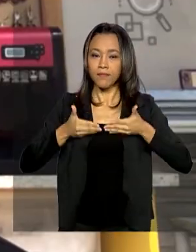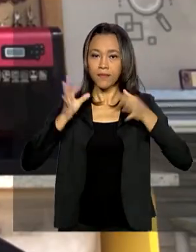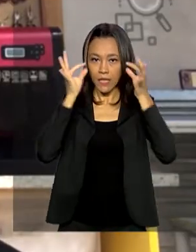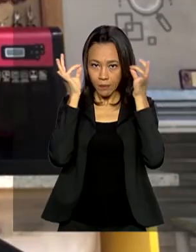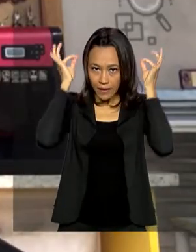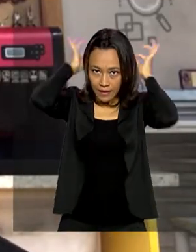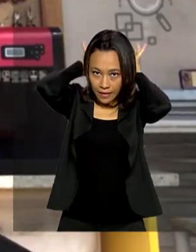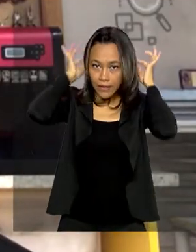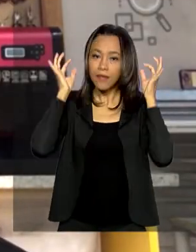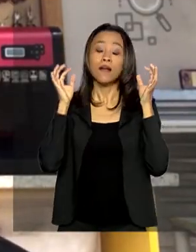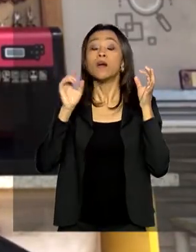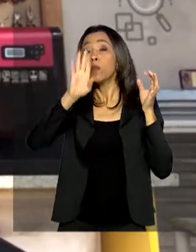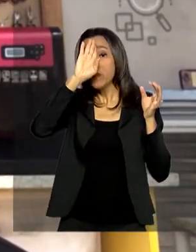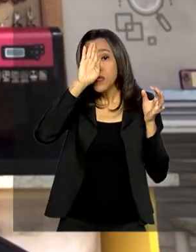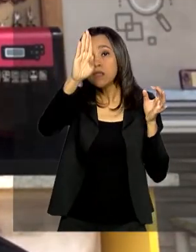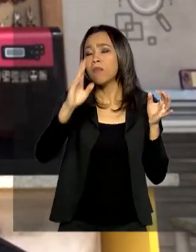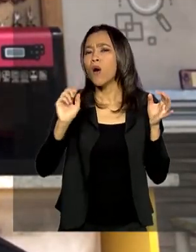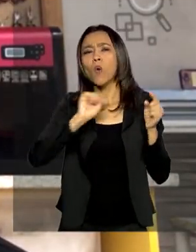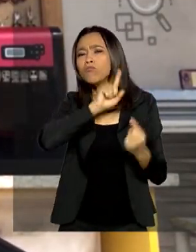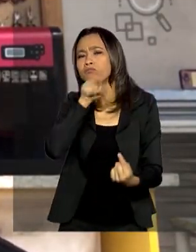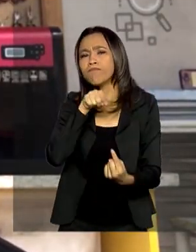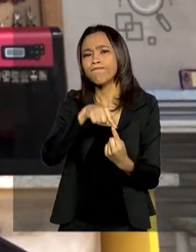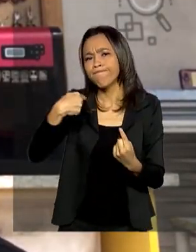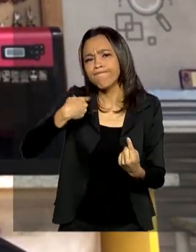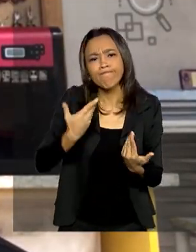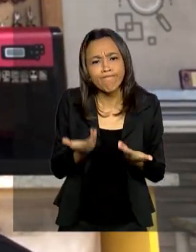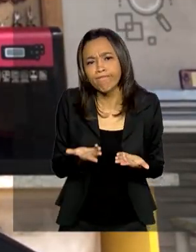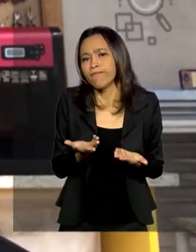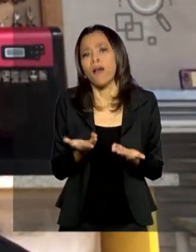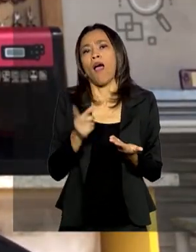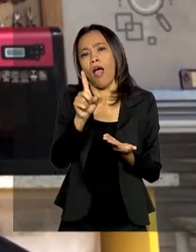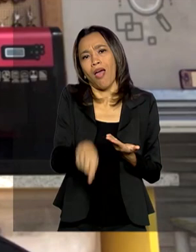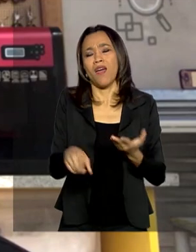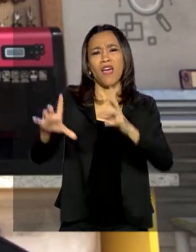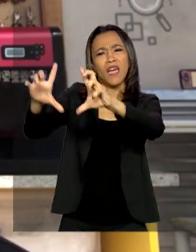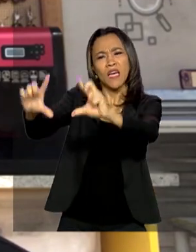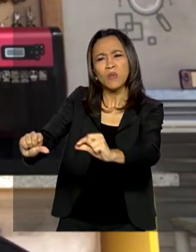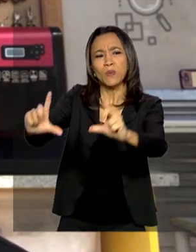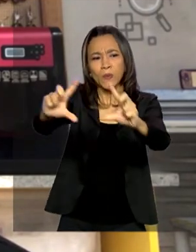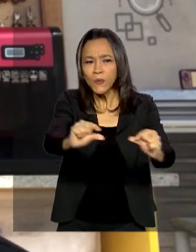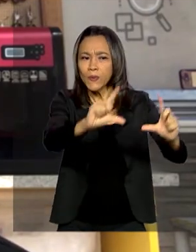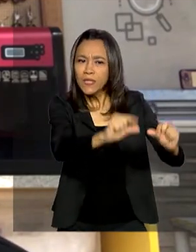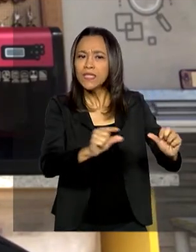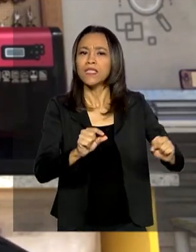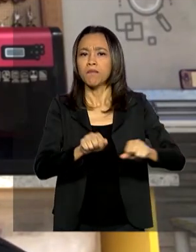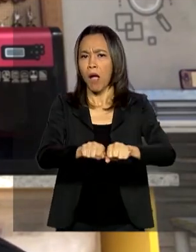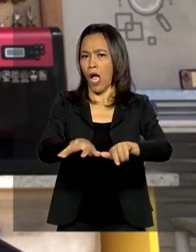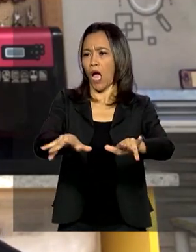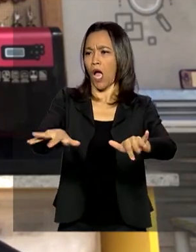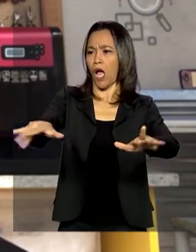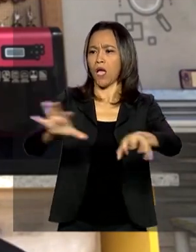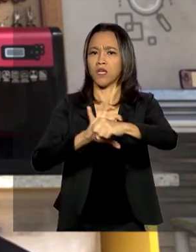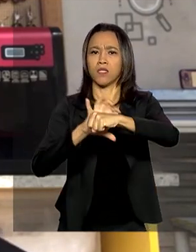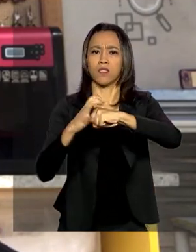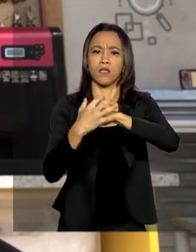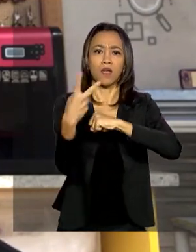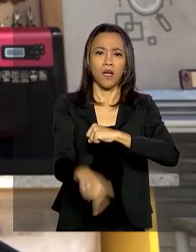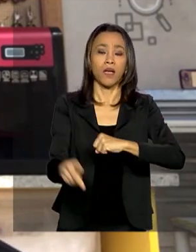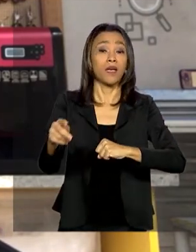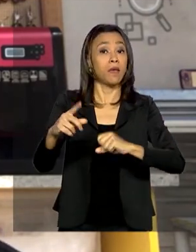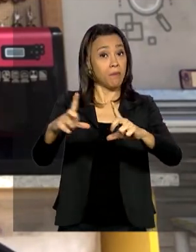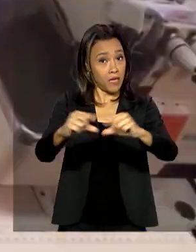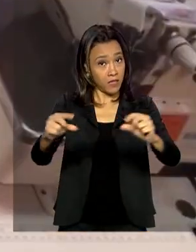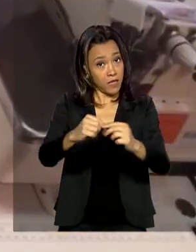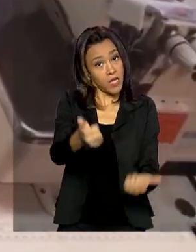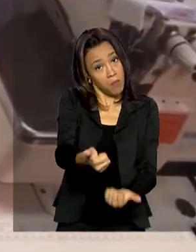A nossa principal ação na produção dessas máscaras é minimizar os casos do Covid-19 em Brasília, nessa ajuda aos